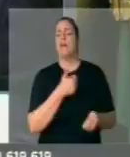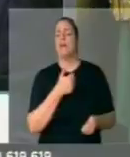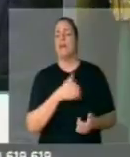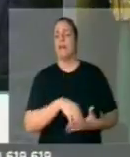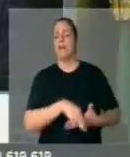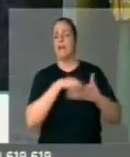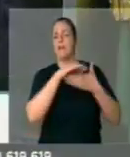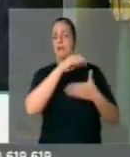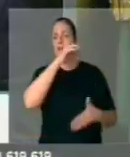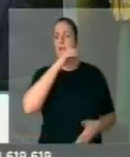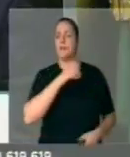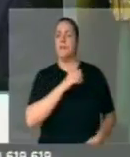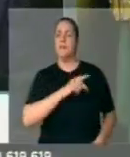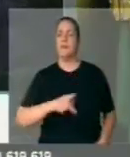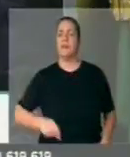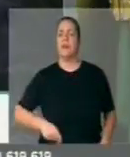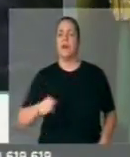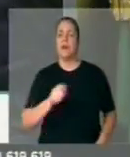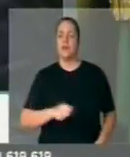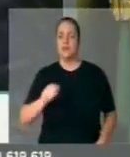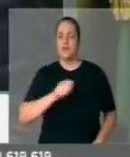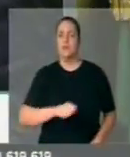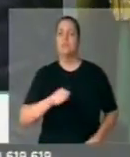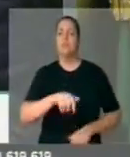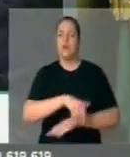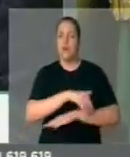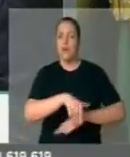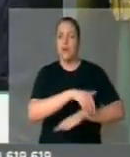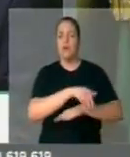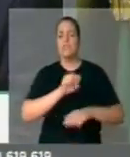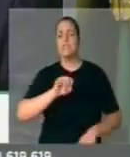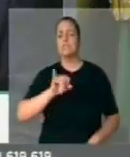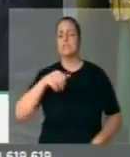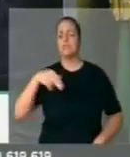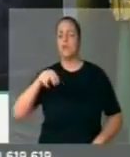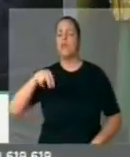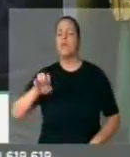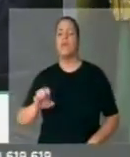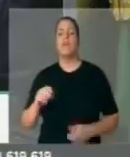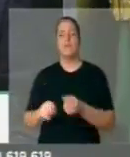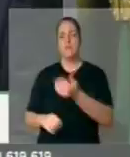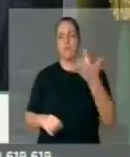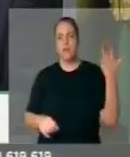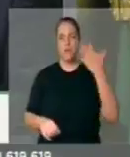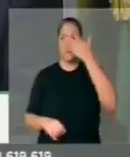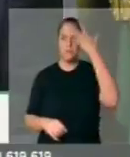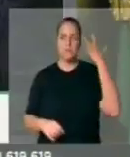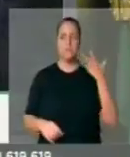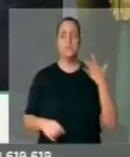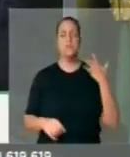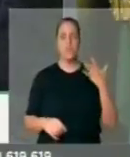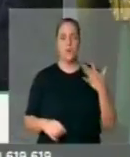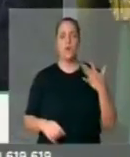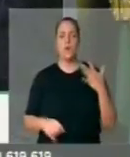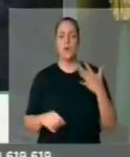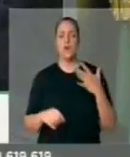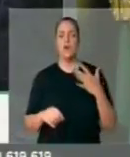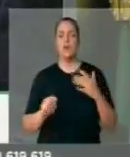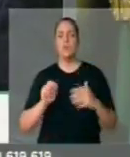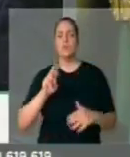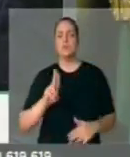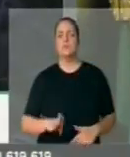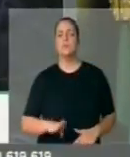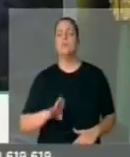liderada pela presidente da Associação de Bairros, pela Simone, pelos diversos empresários, pelo subprefeito